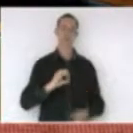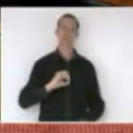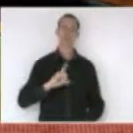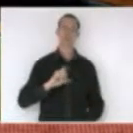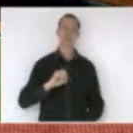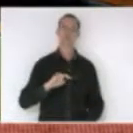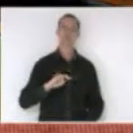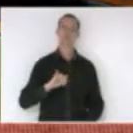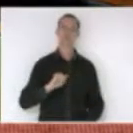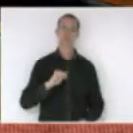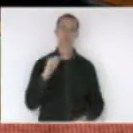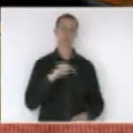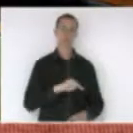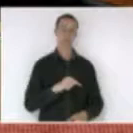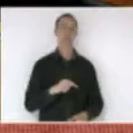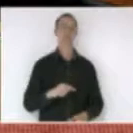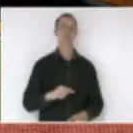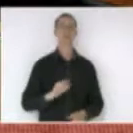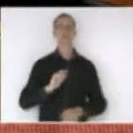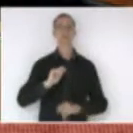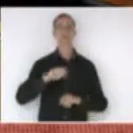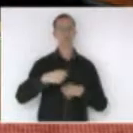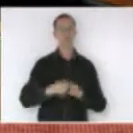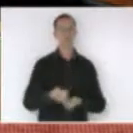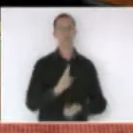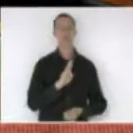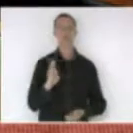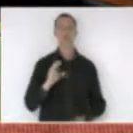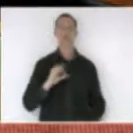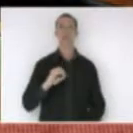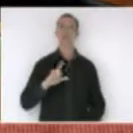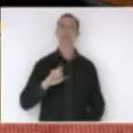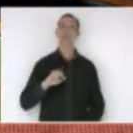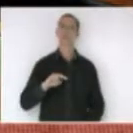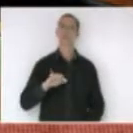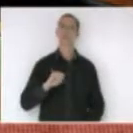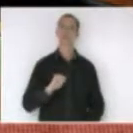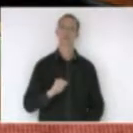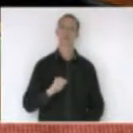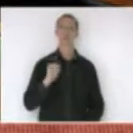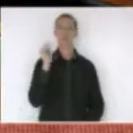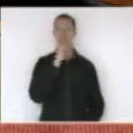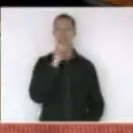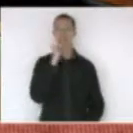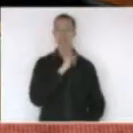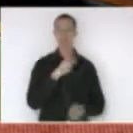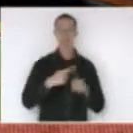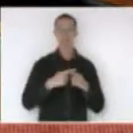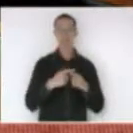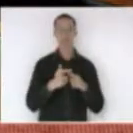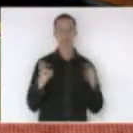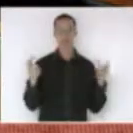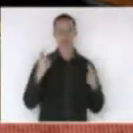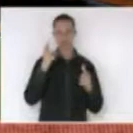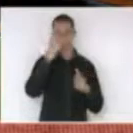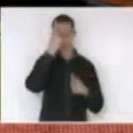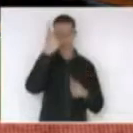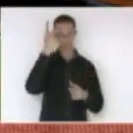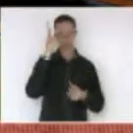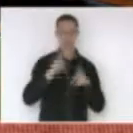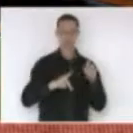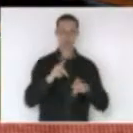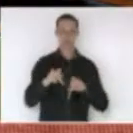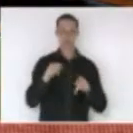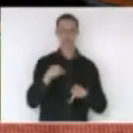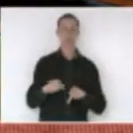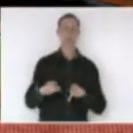Itália também referindo mais a colônia de italiano eu fico muito feliz em ter aqui a comunidade em que eu